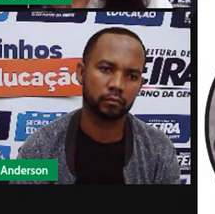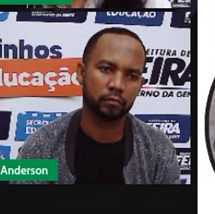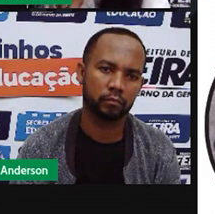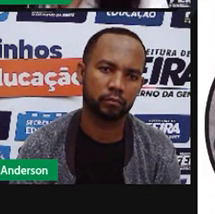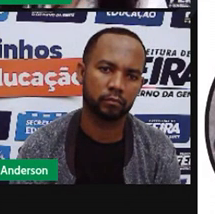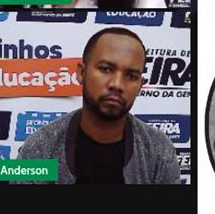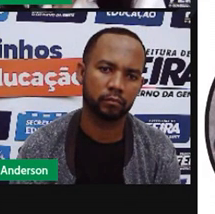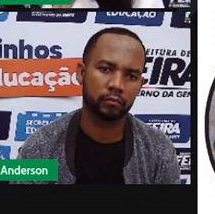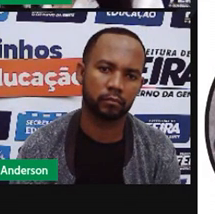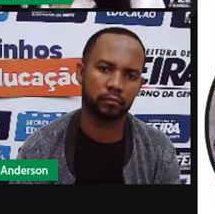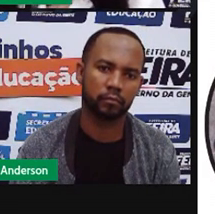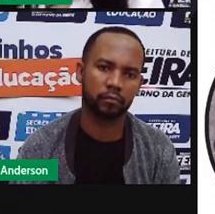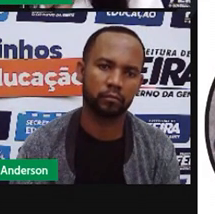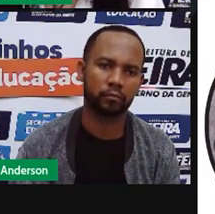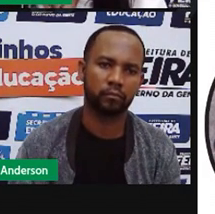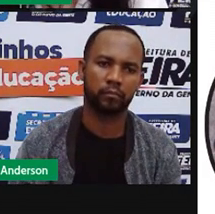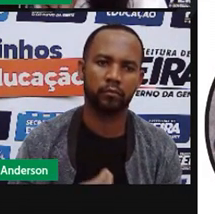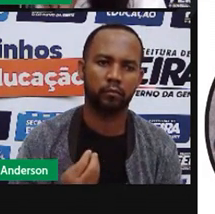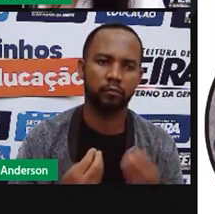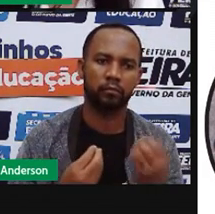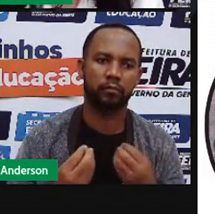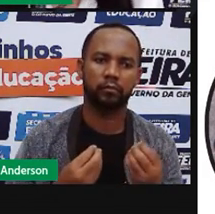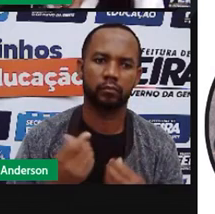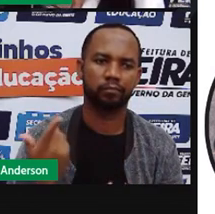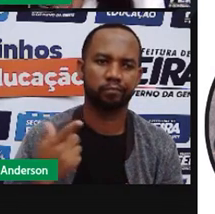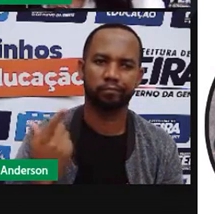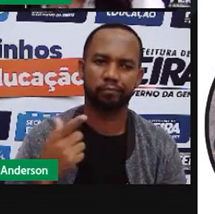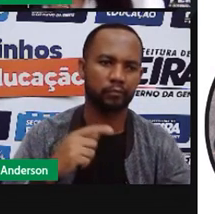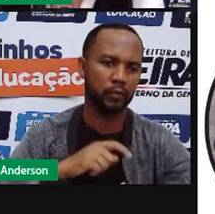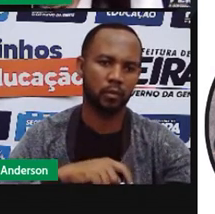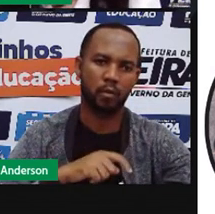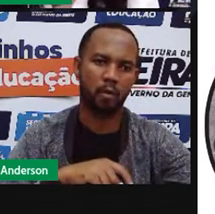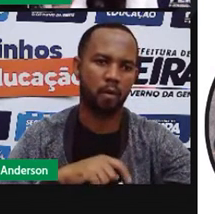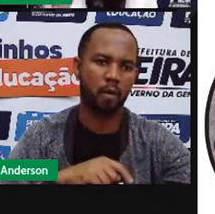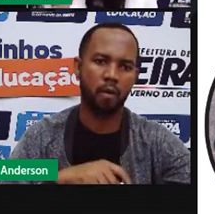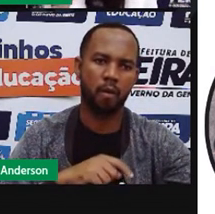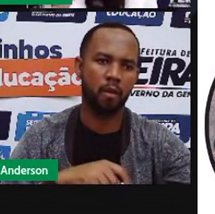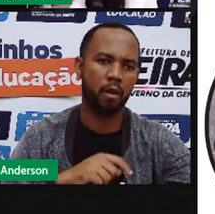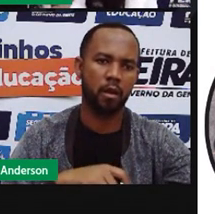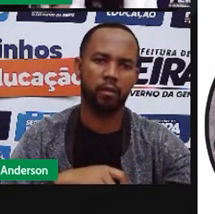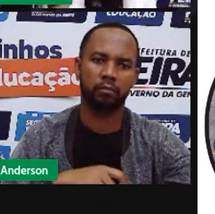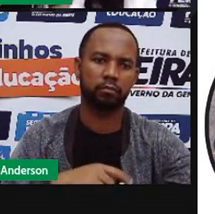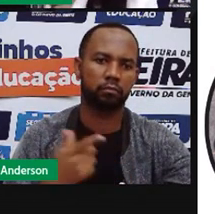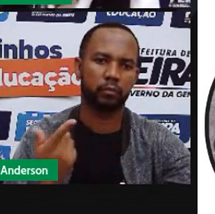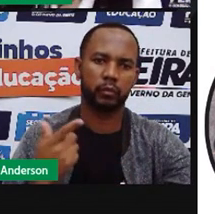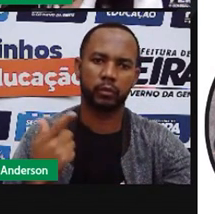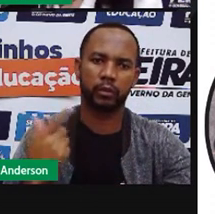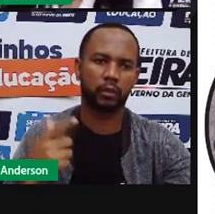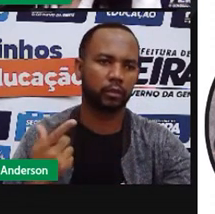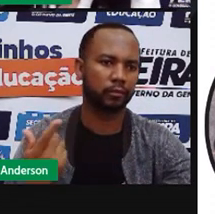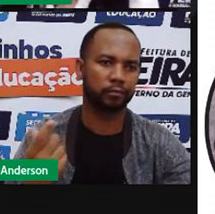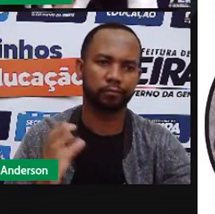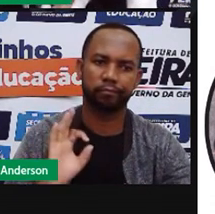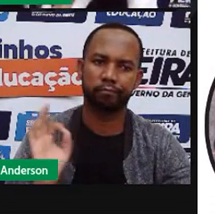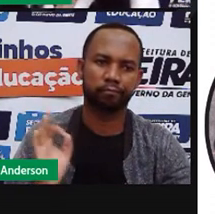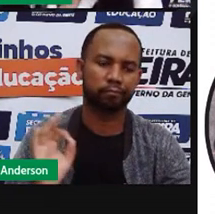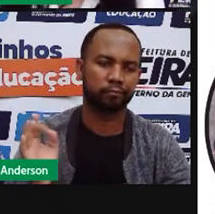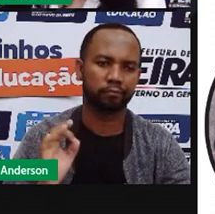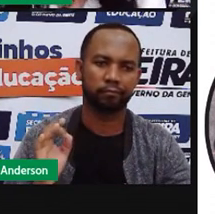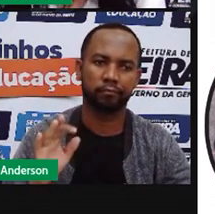A sombra não tem um horário definido pelo nosso relógio de jeito nenhum.